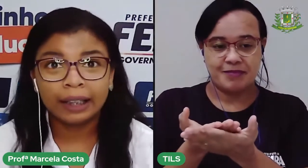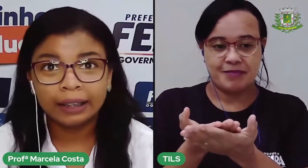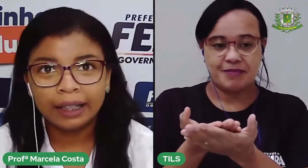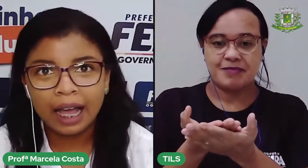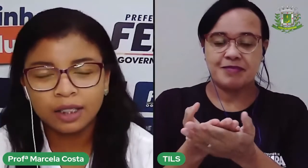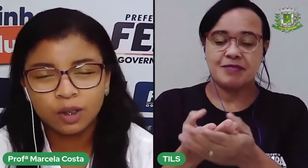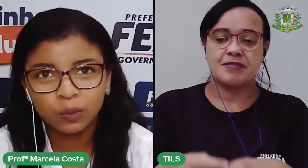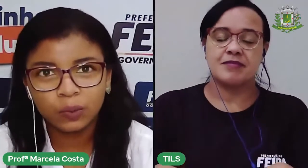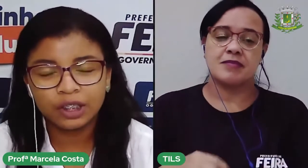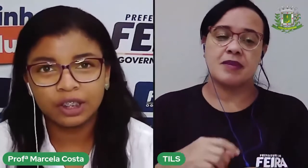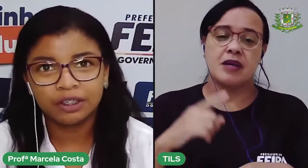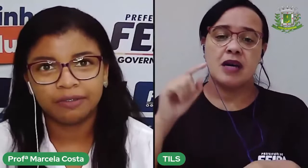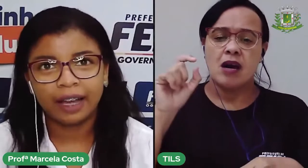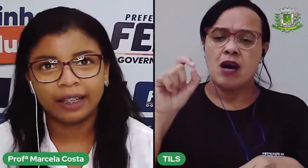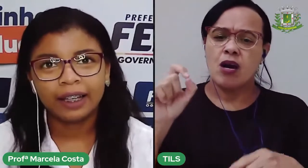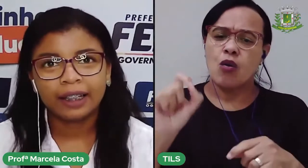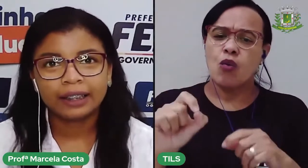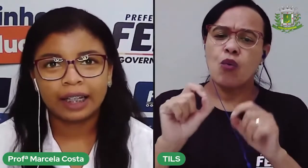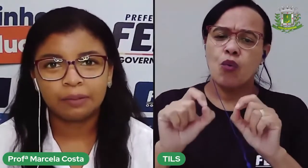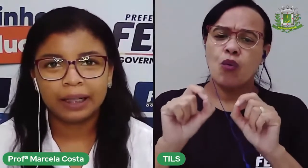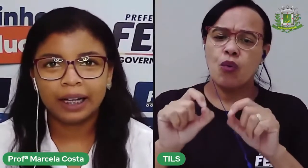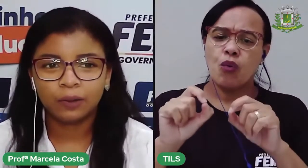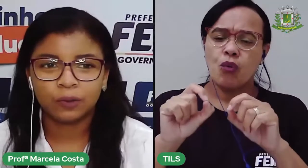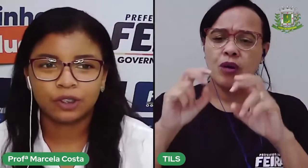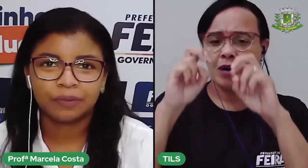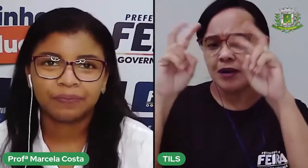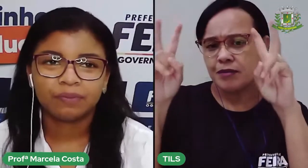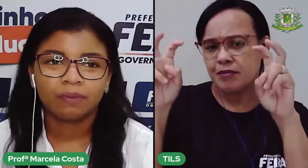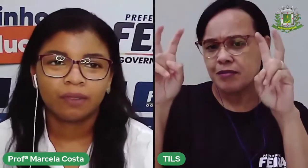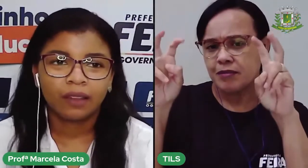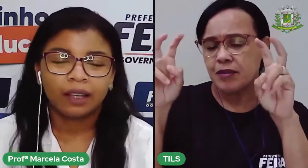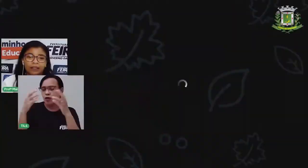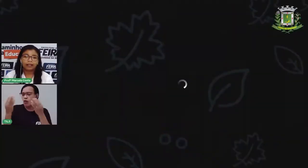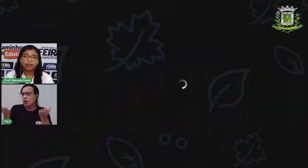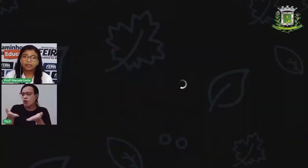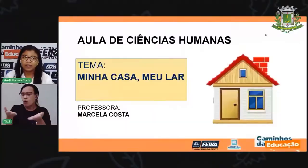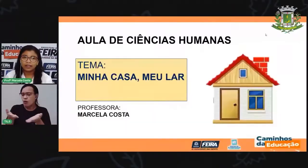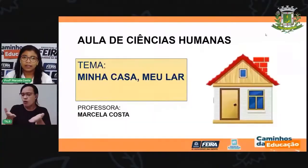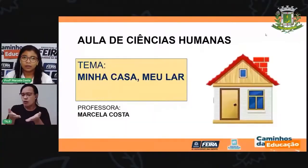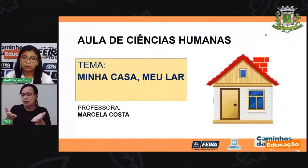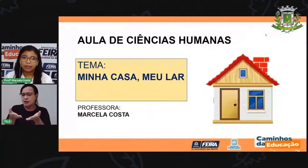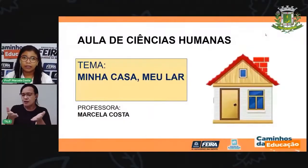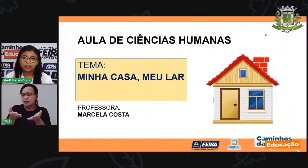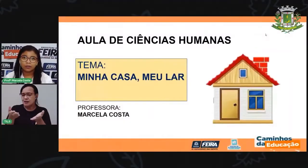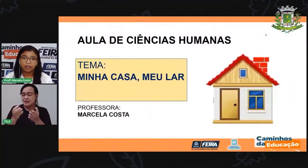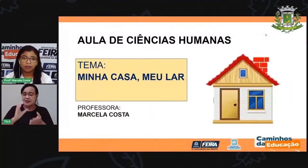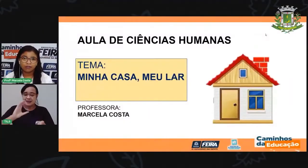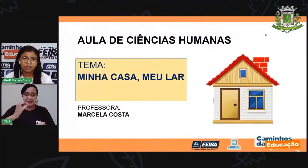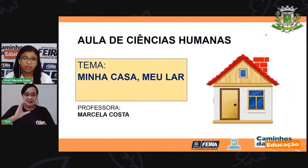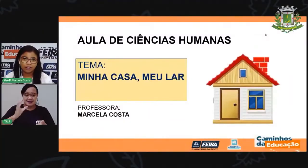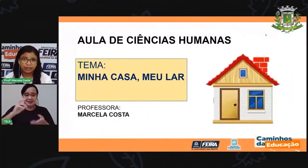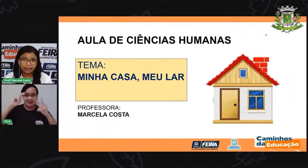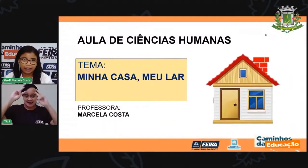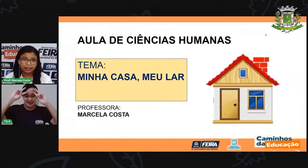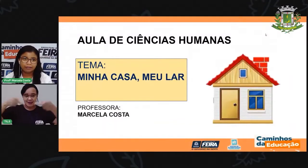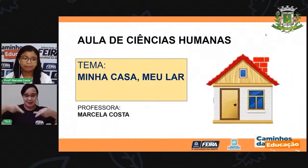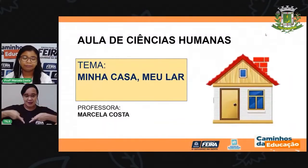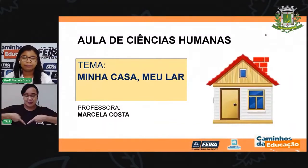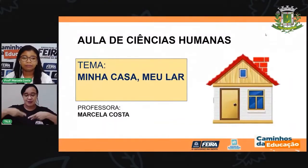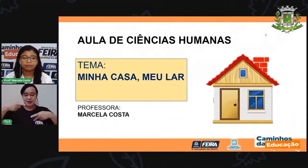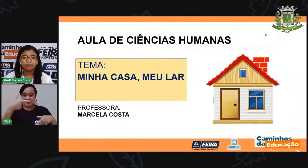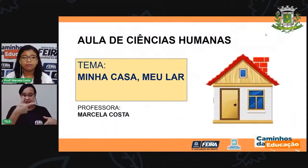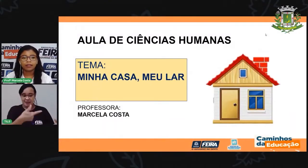contar que assunto a gente vai trabalhar hoje. Na aula de ciências humanas, hoje é aula 26,